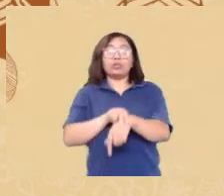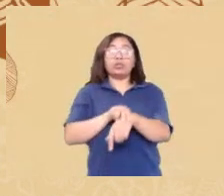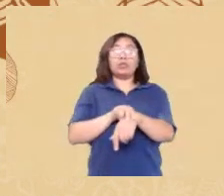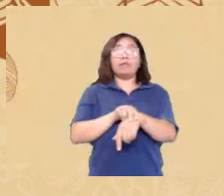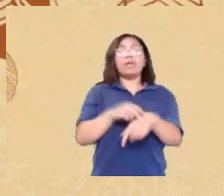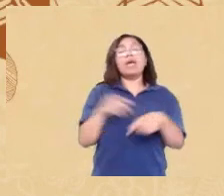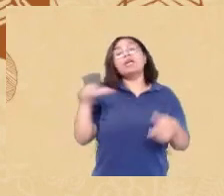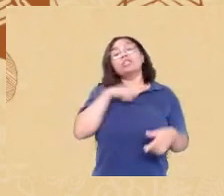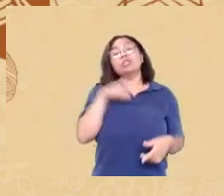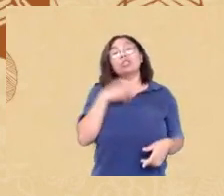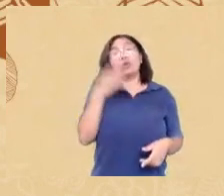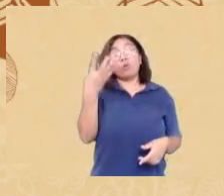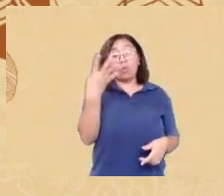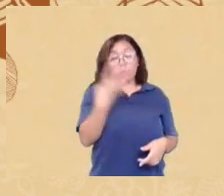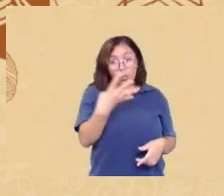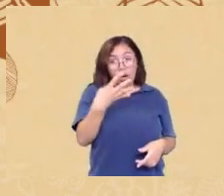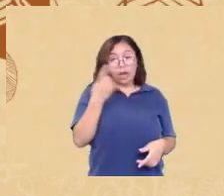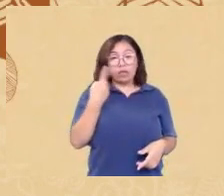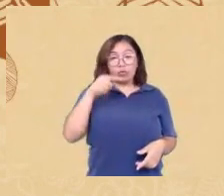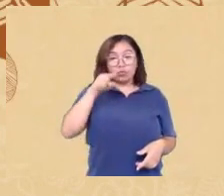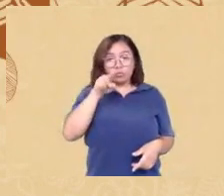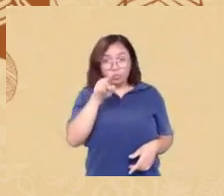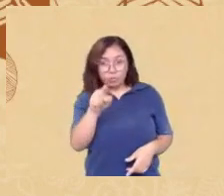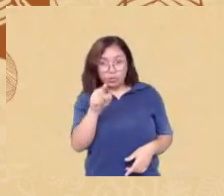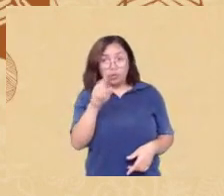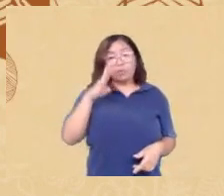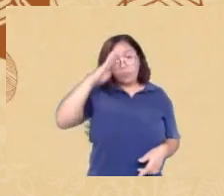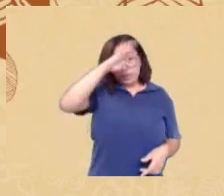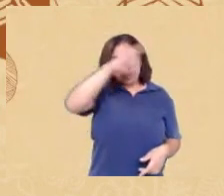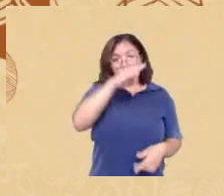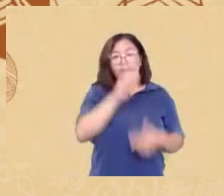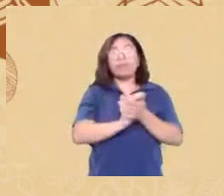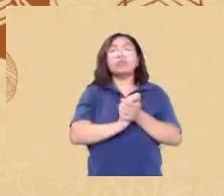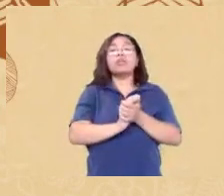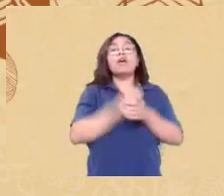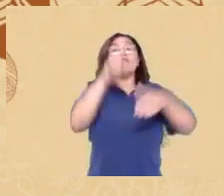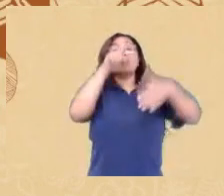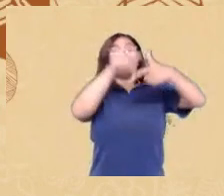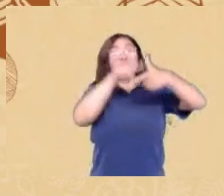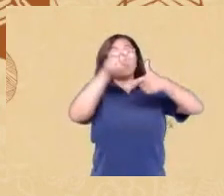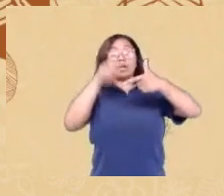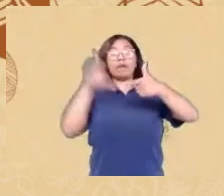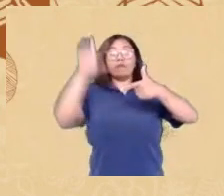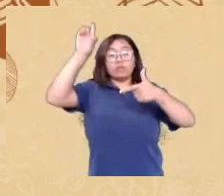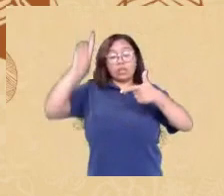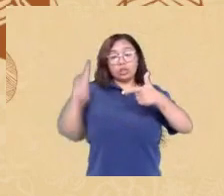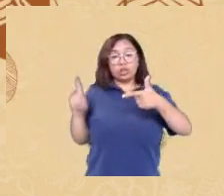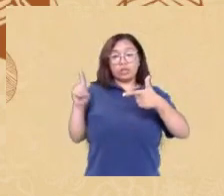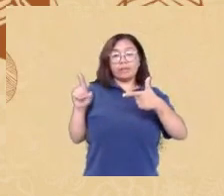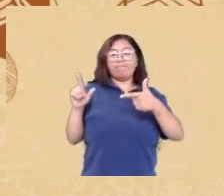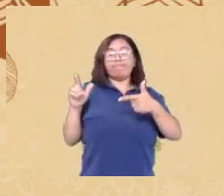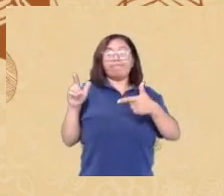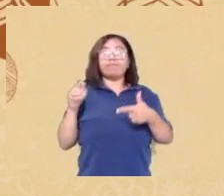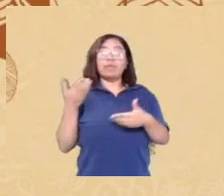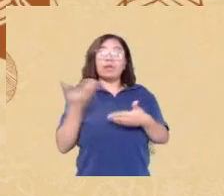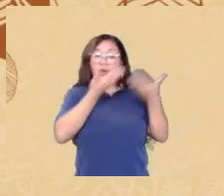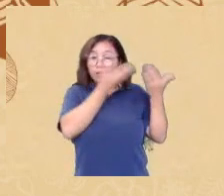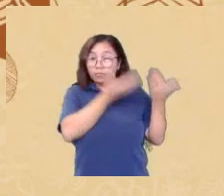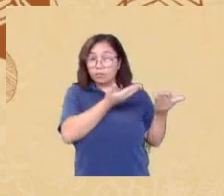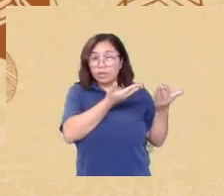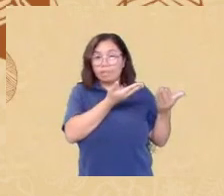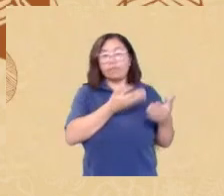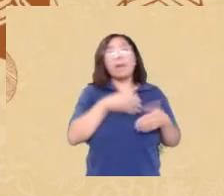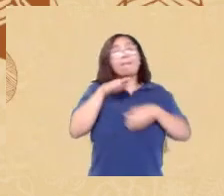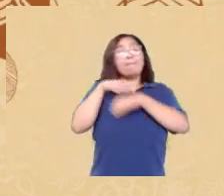gráfico da direita a relação linear de mulheres então quanto mais claro o tom de pele maior e maior